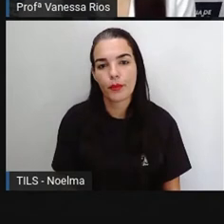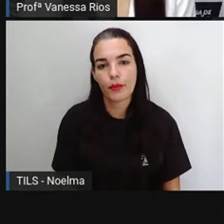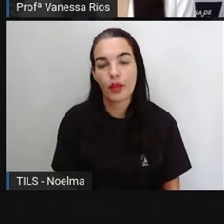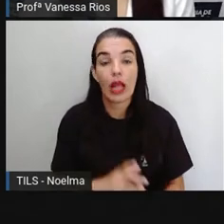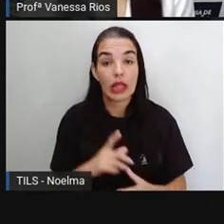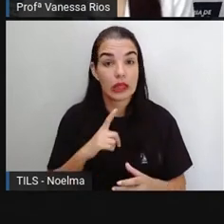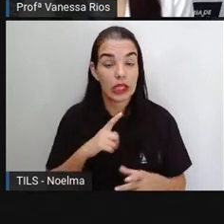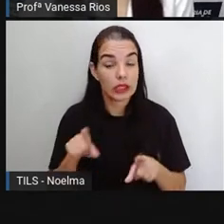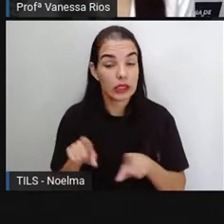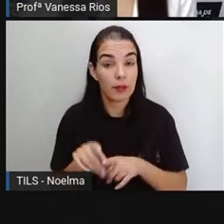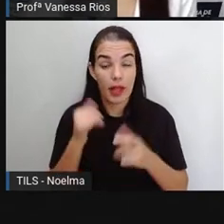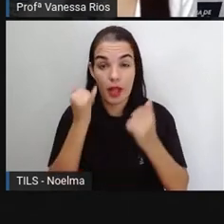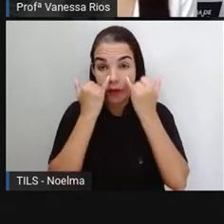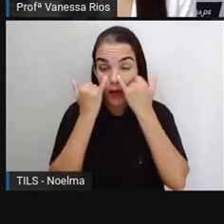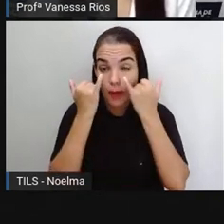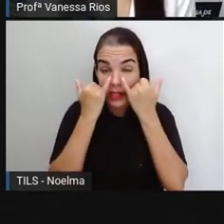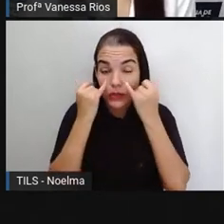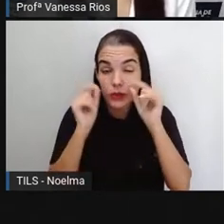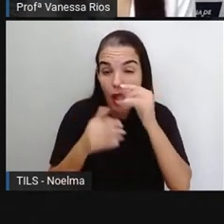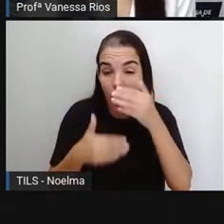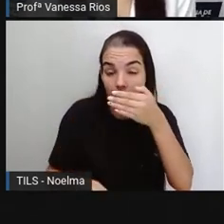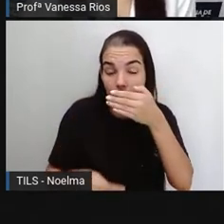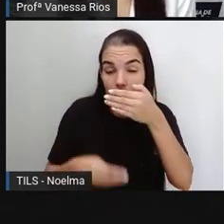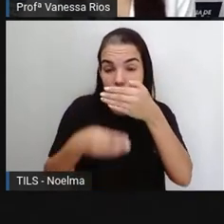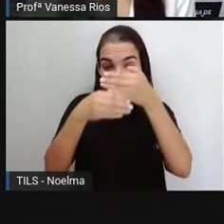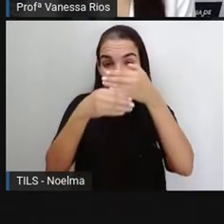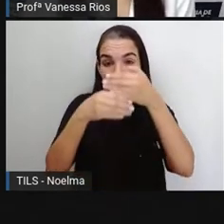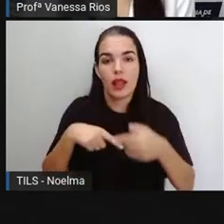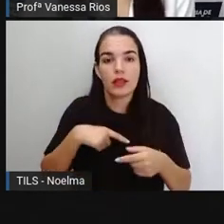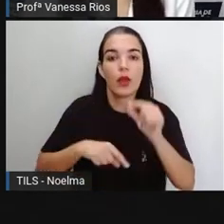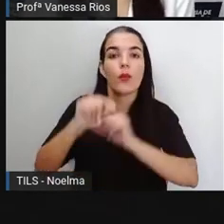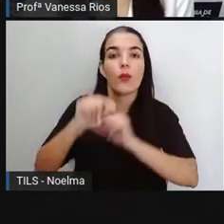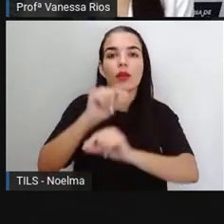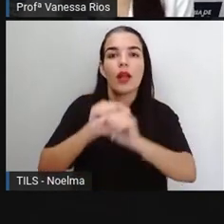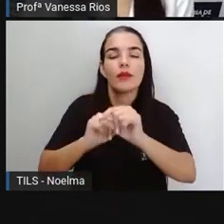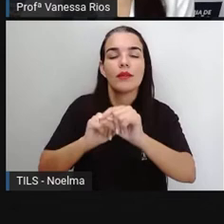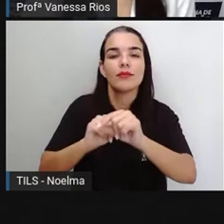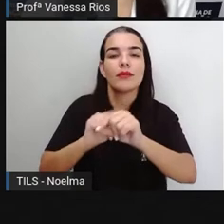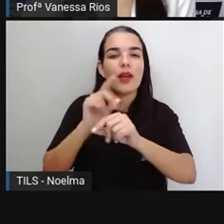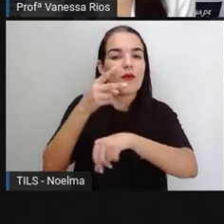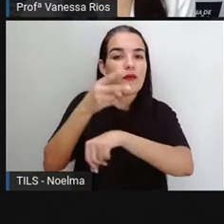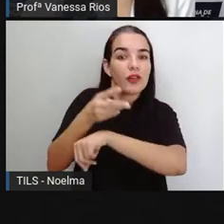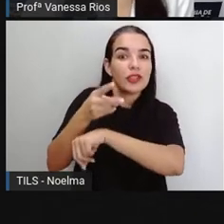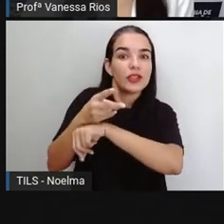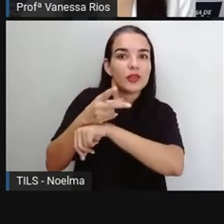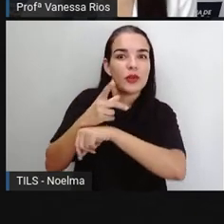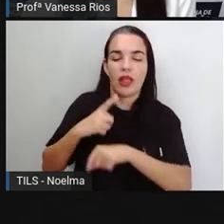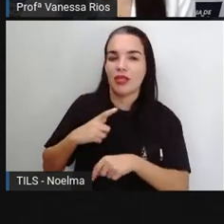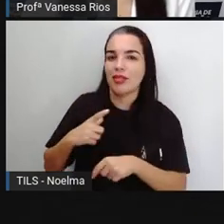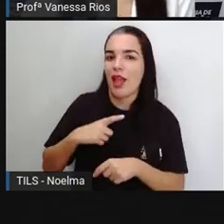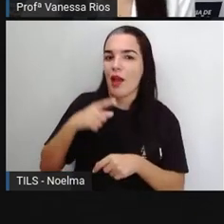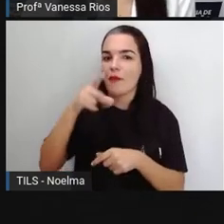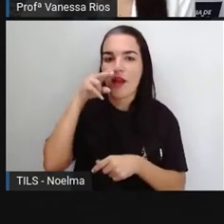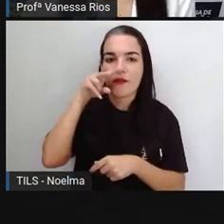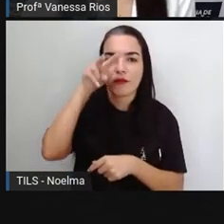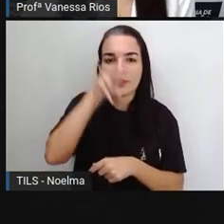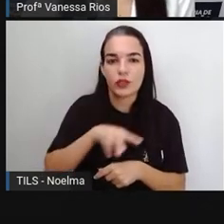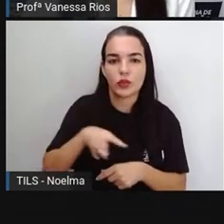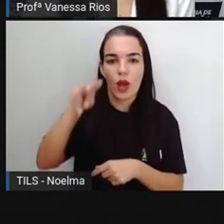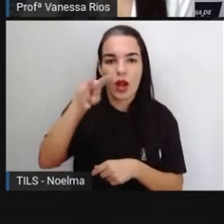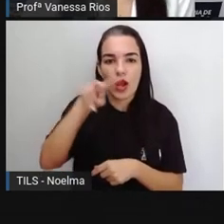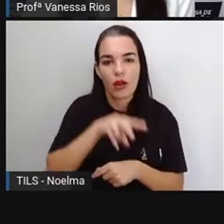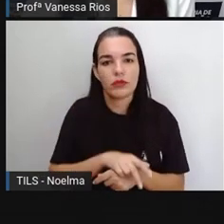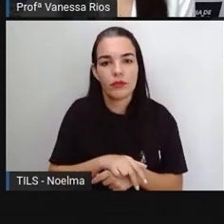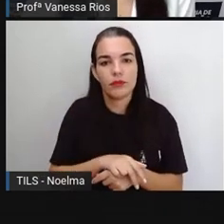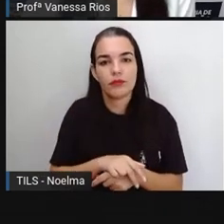complementares, a gente já observa logo de início a presença de um vídeo. E o início